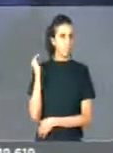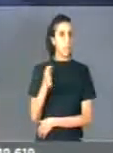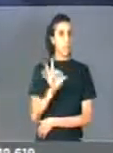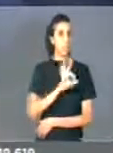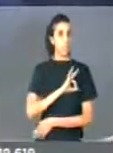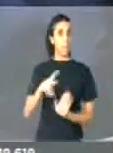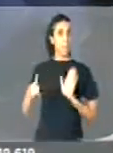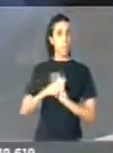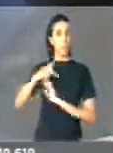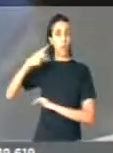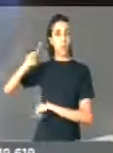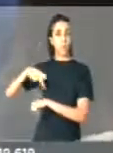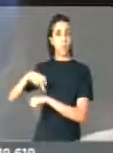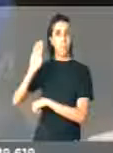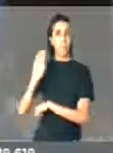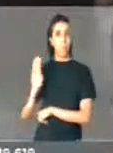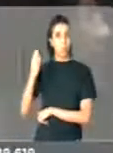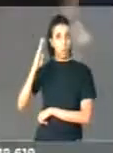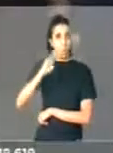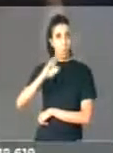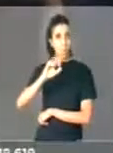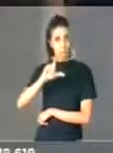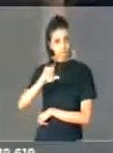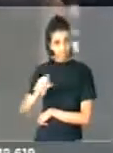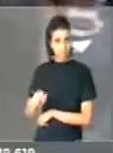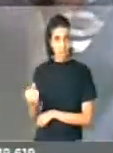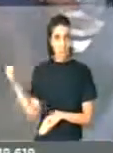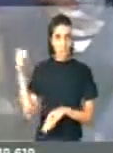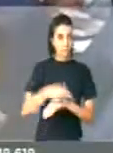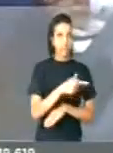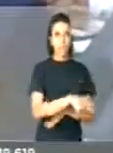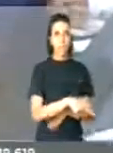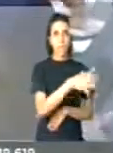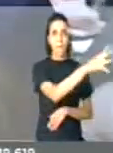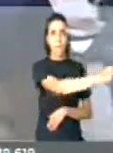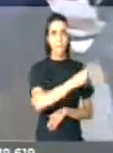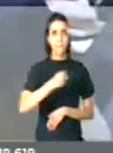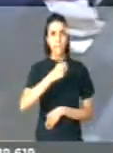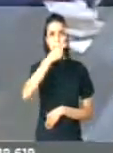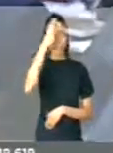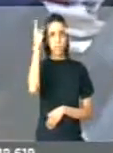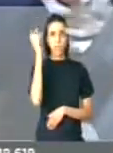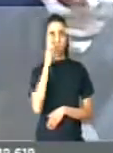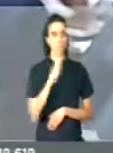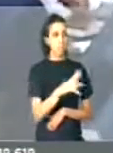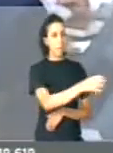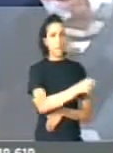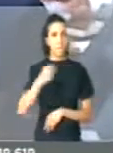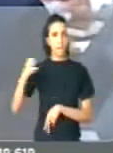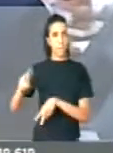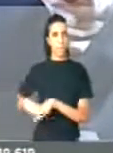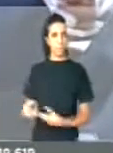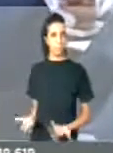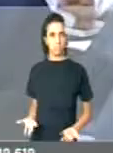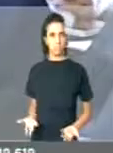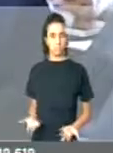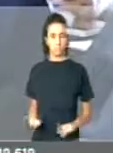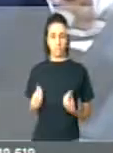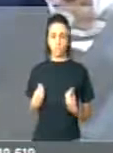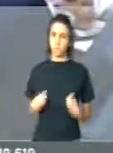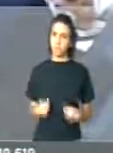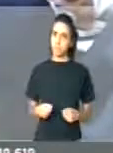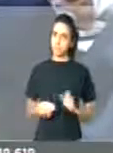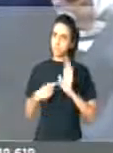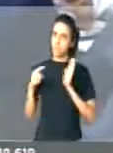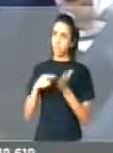bolivianos invadem o território nacional para prender brasileiros então, eu quero fazer o registro e vamos encaminhar esse fato às autoridades